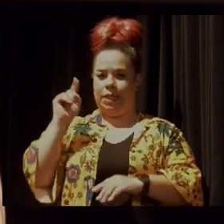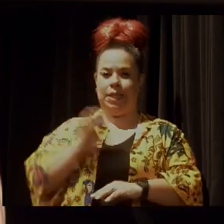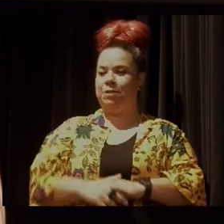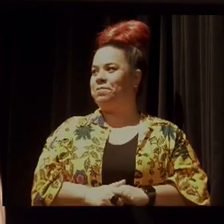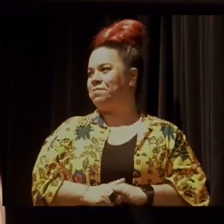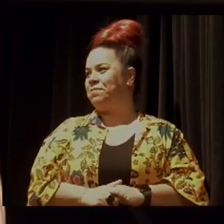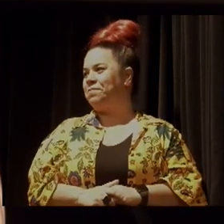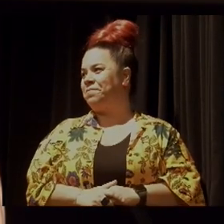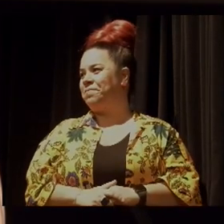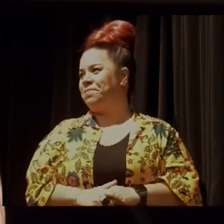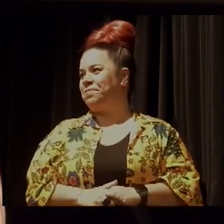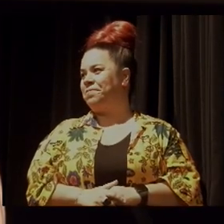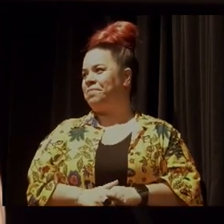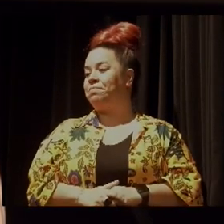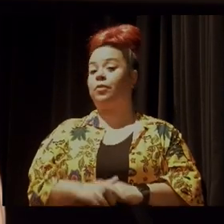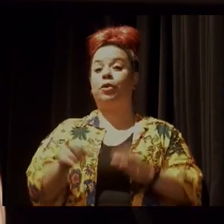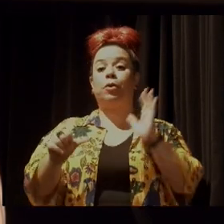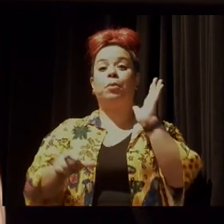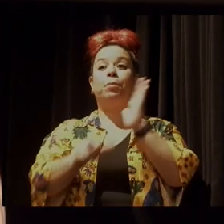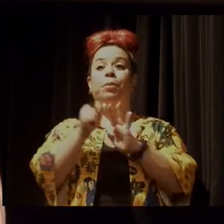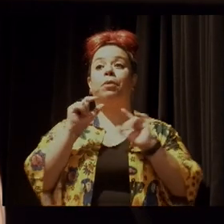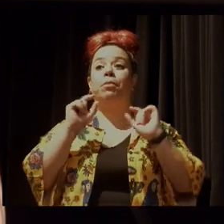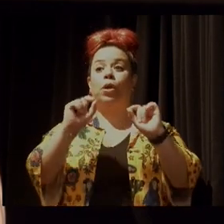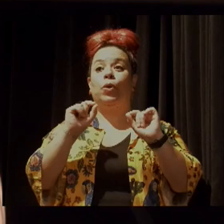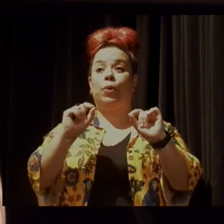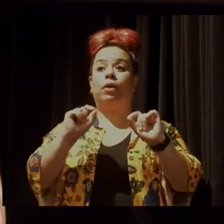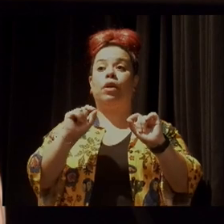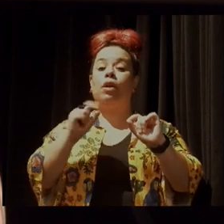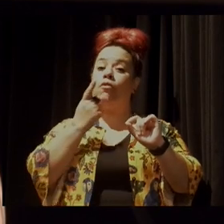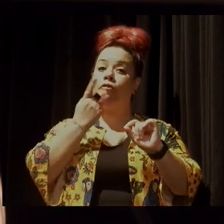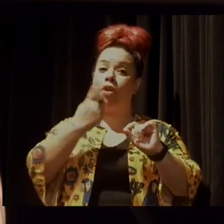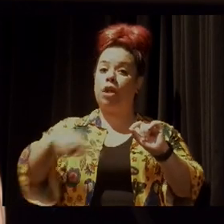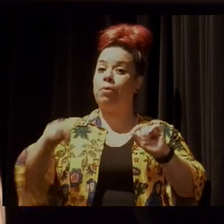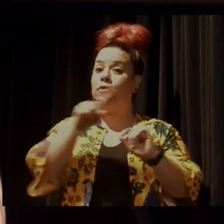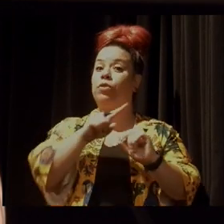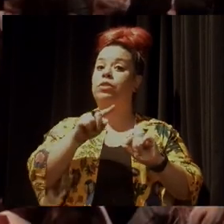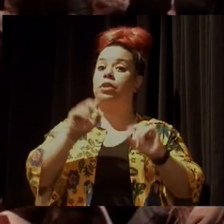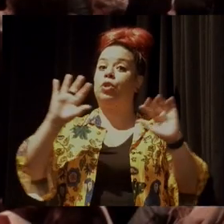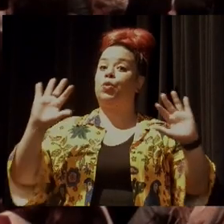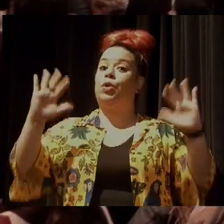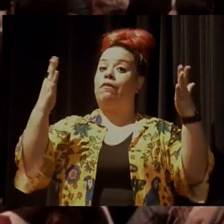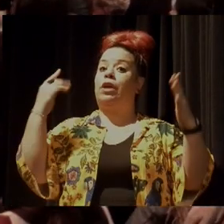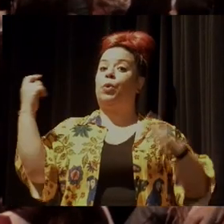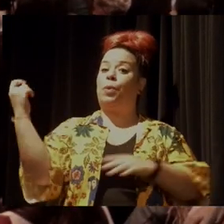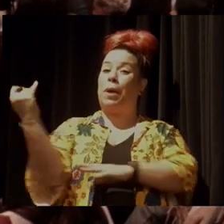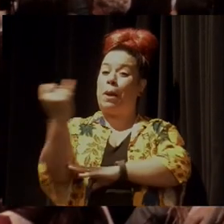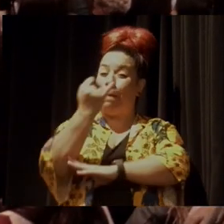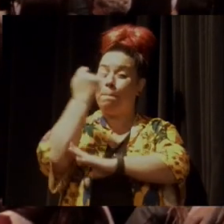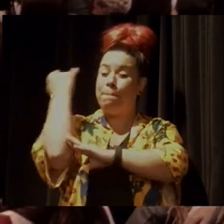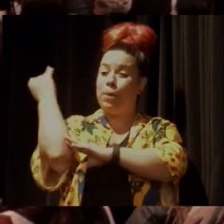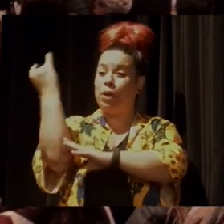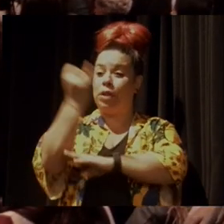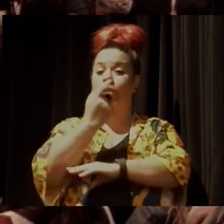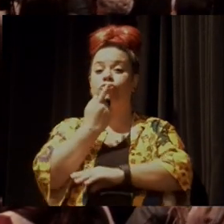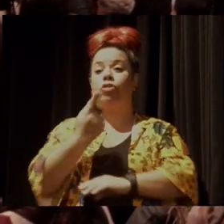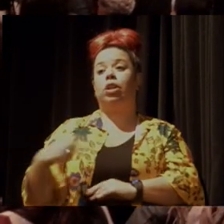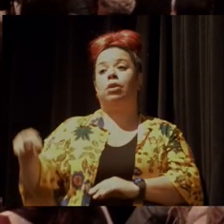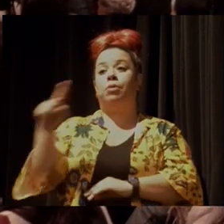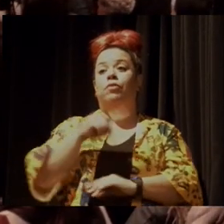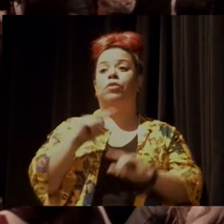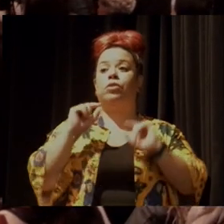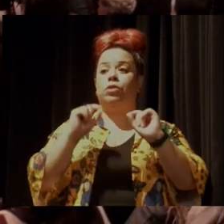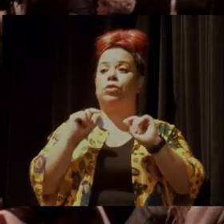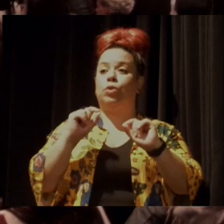Eu, primeiro, queria dizer da importância desse evento. e vou até contar para vocês que ontem